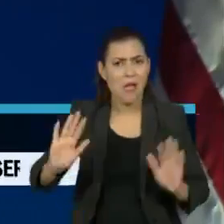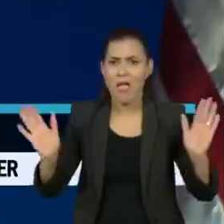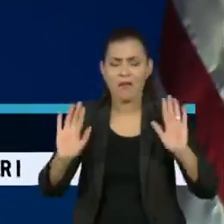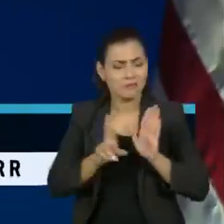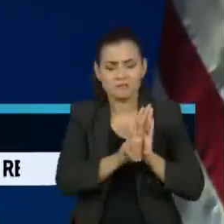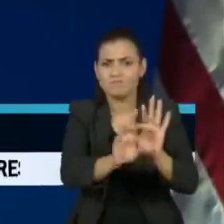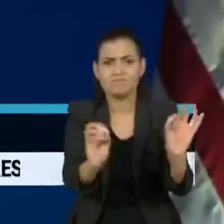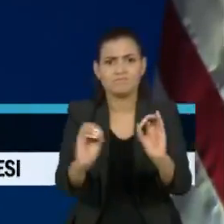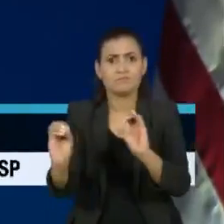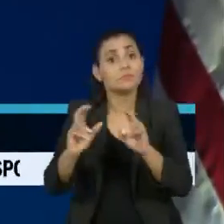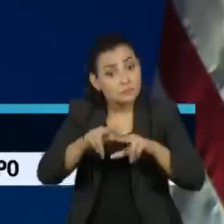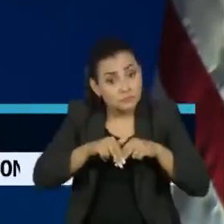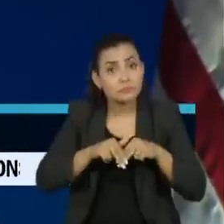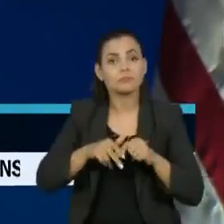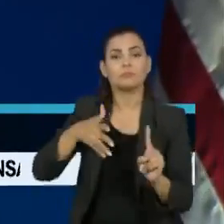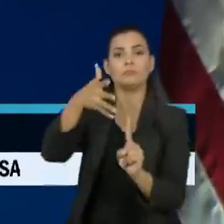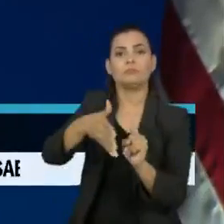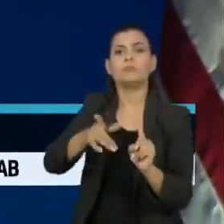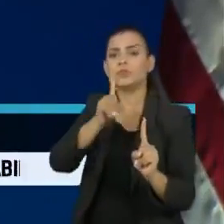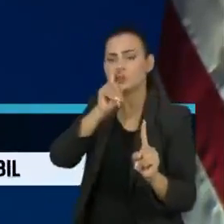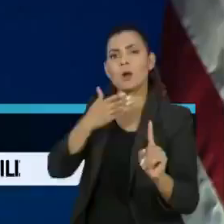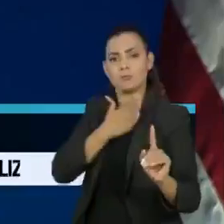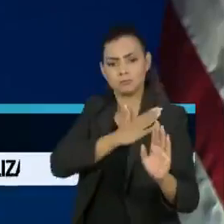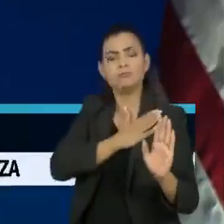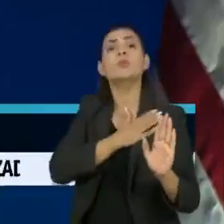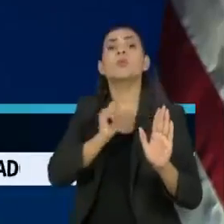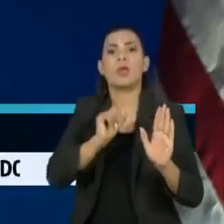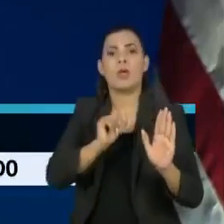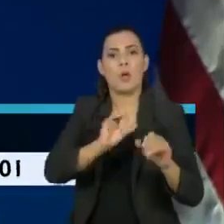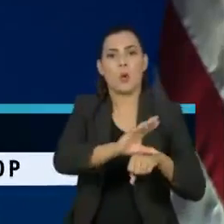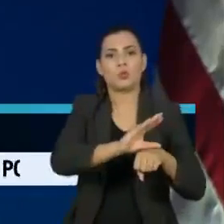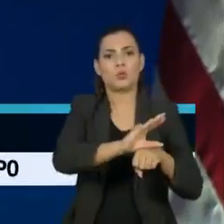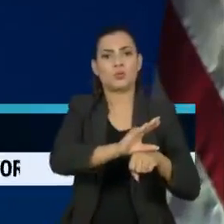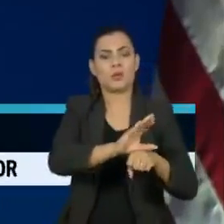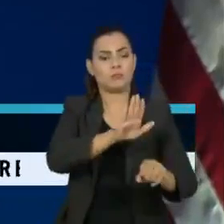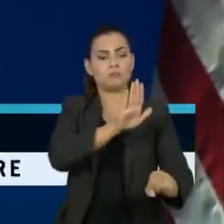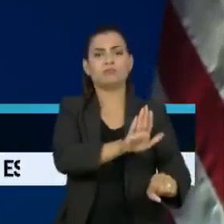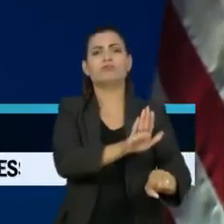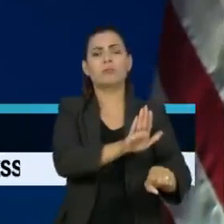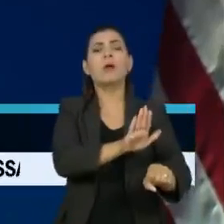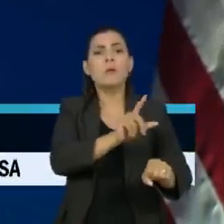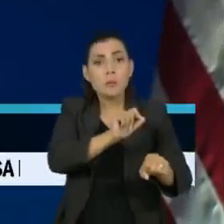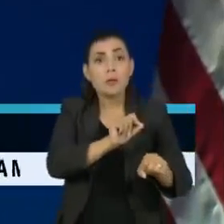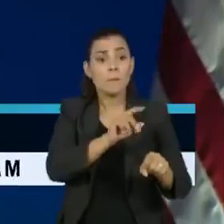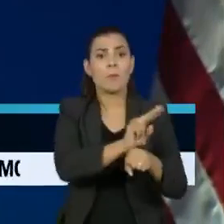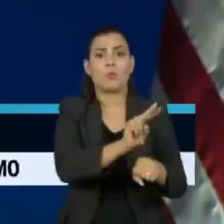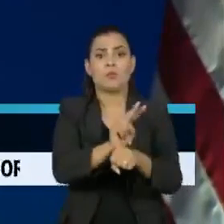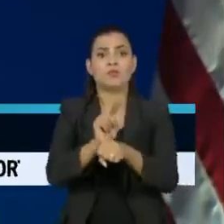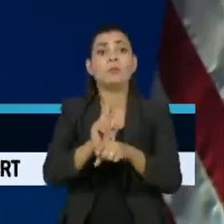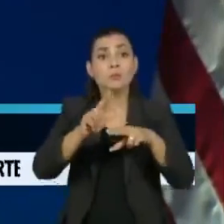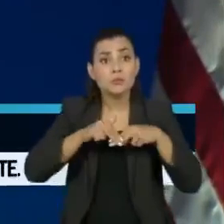para a TV para cumprir seu juramento de defender a Constituição, pedindo o fim da violência aos extremistas.